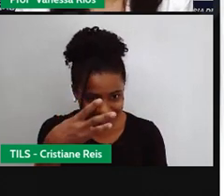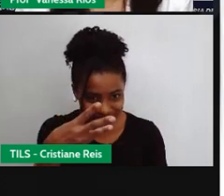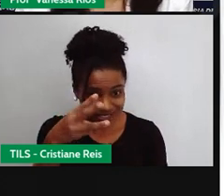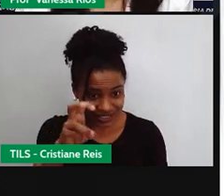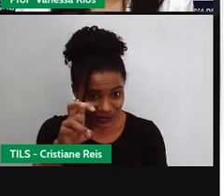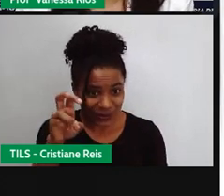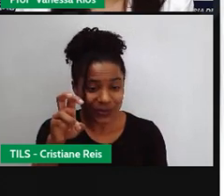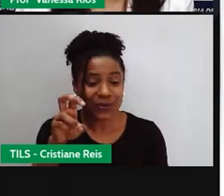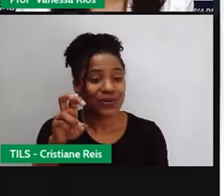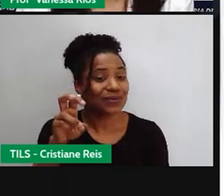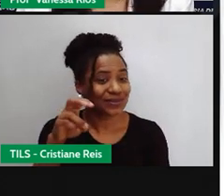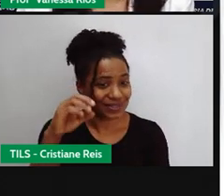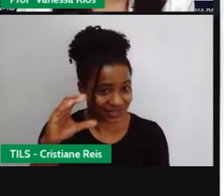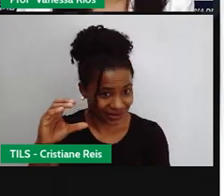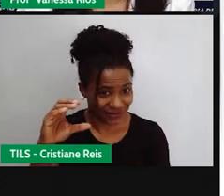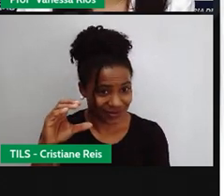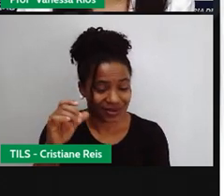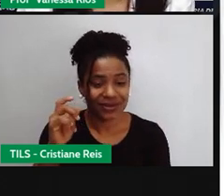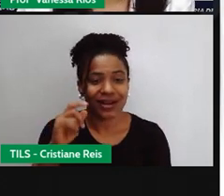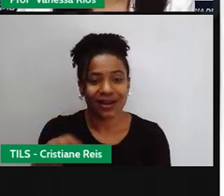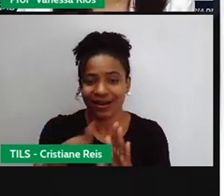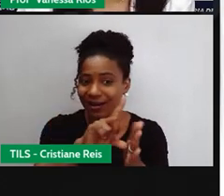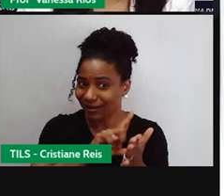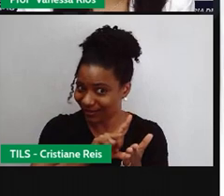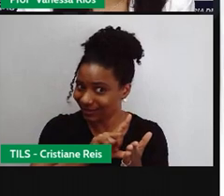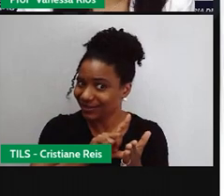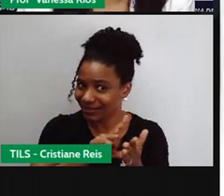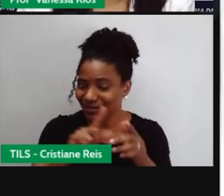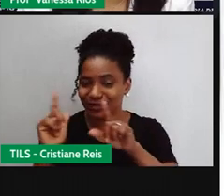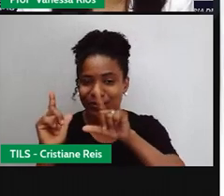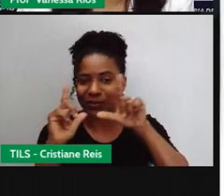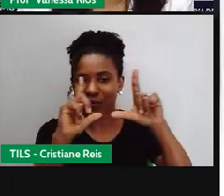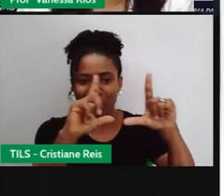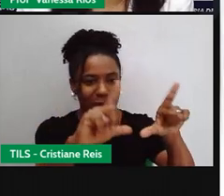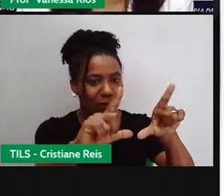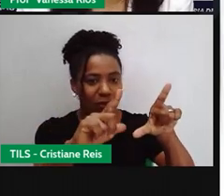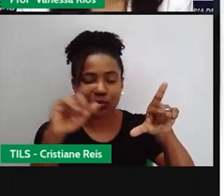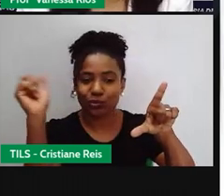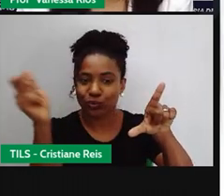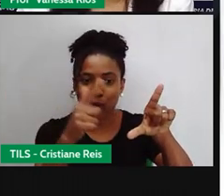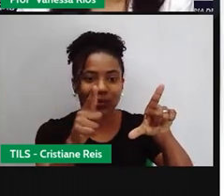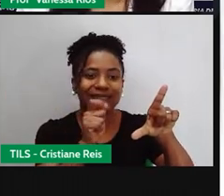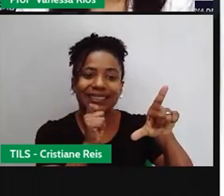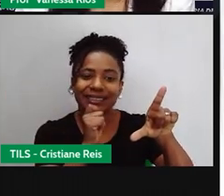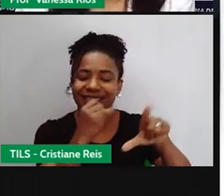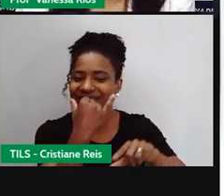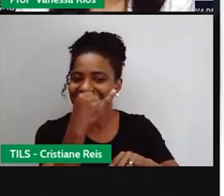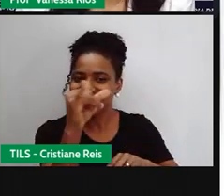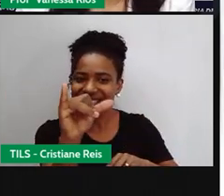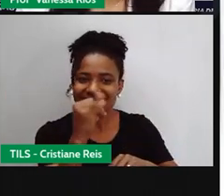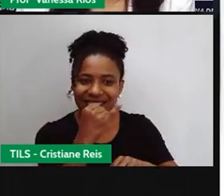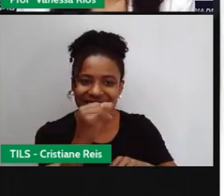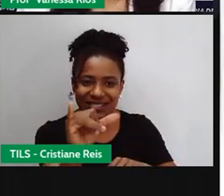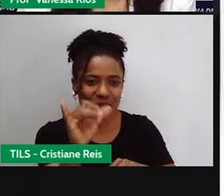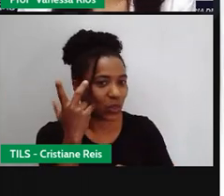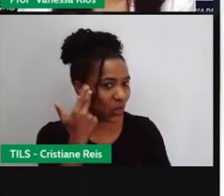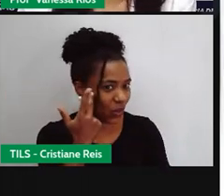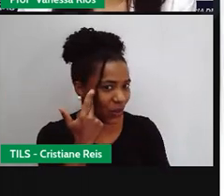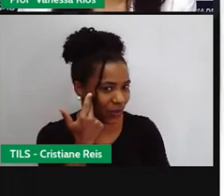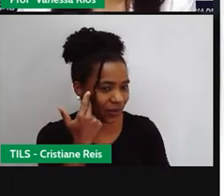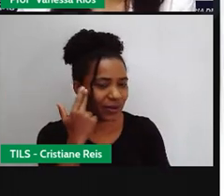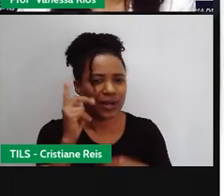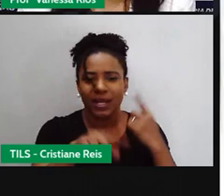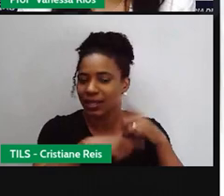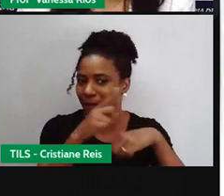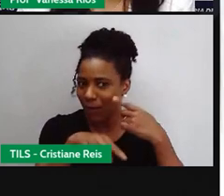Isso aí foi antes da instalação das placas para a captação da energia solar. E aí depois da instalação